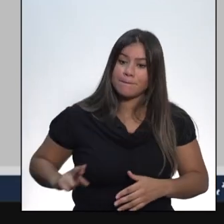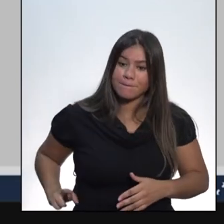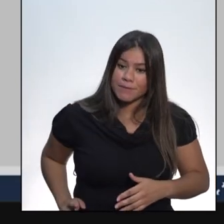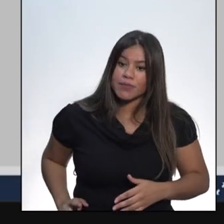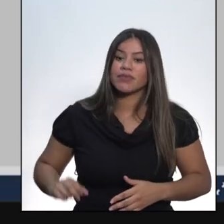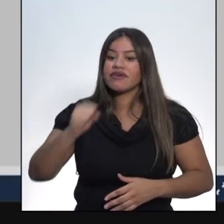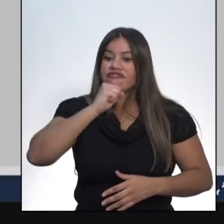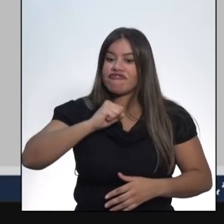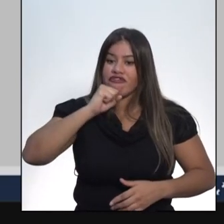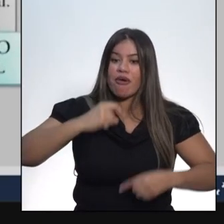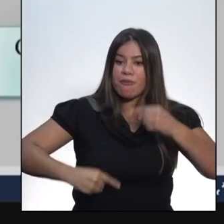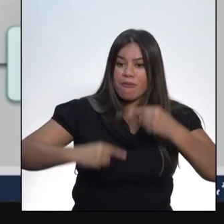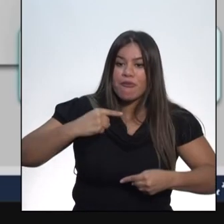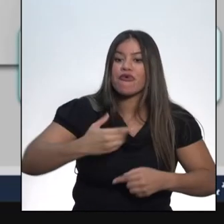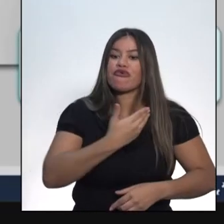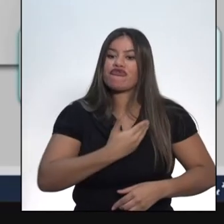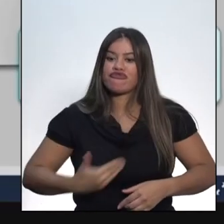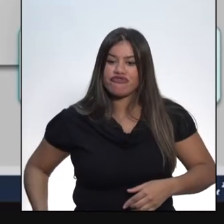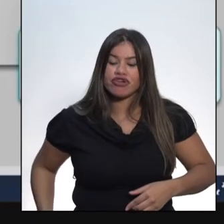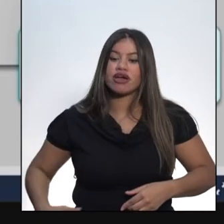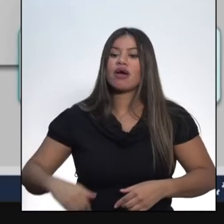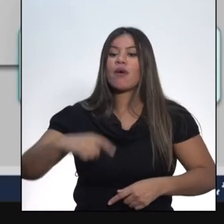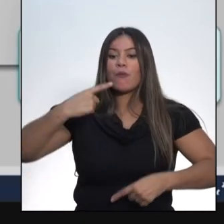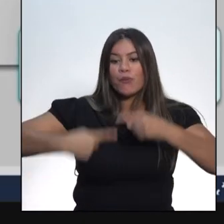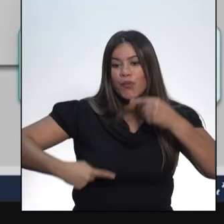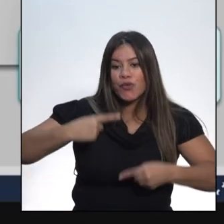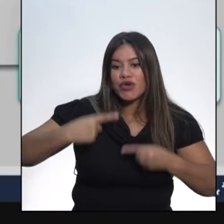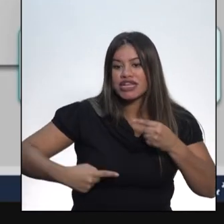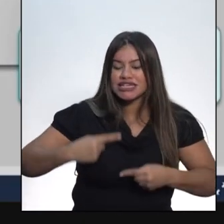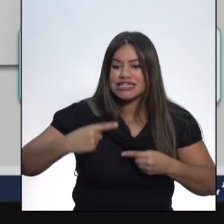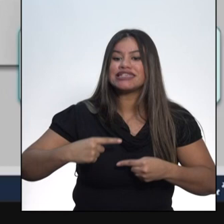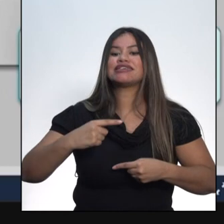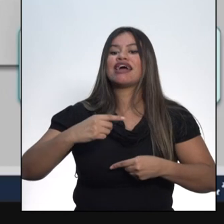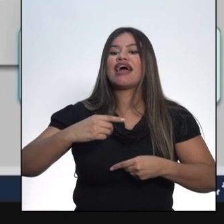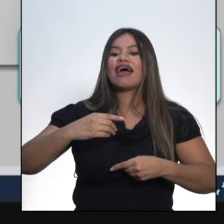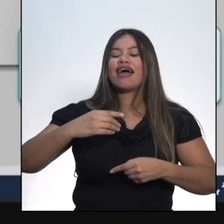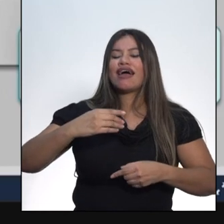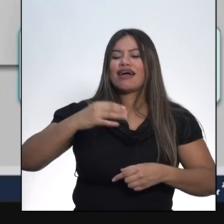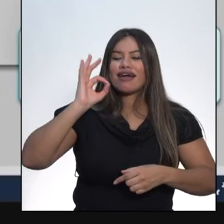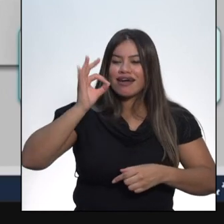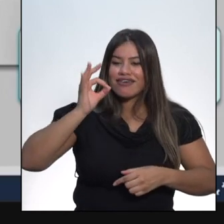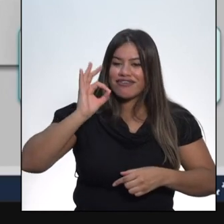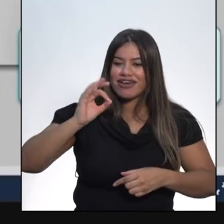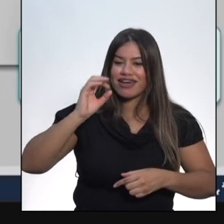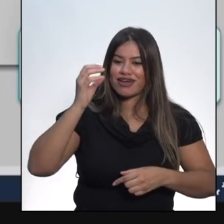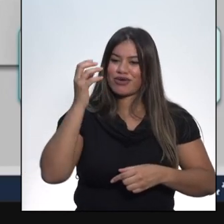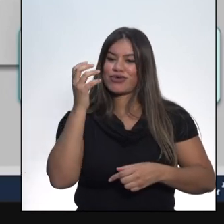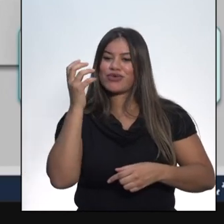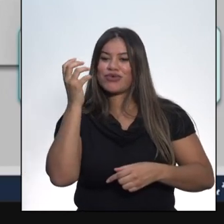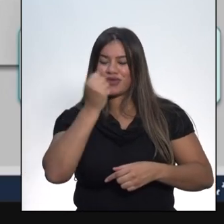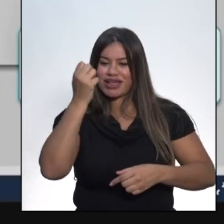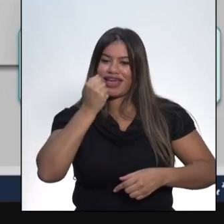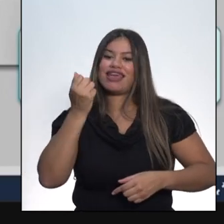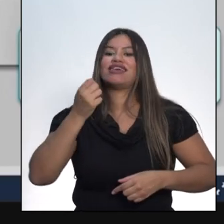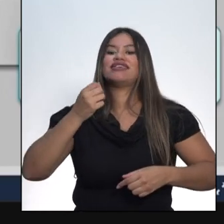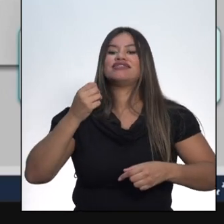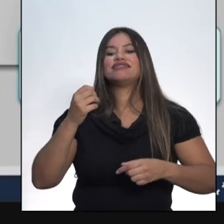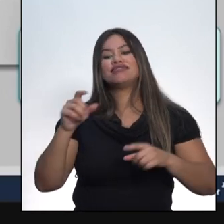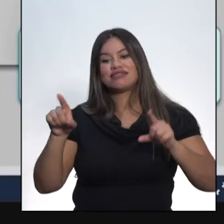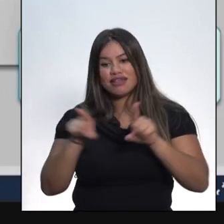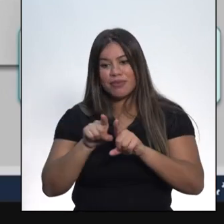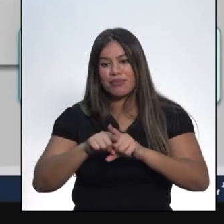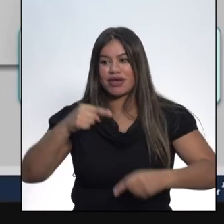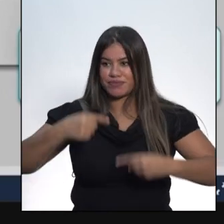dos governadores, política do café com leite, coronelismo e voto de cabresto estão todos inseridos no